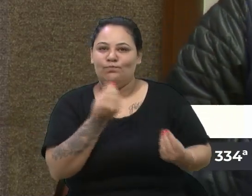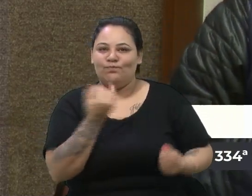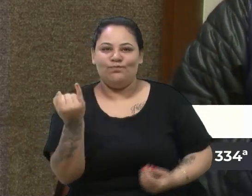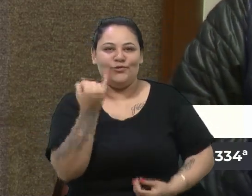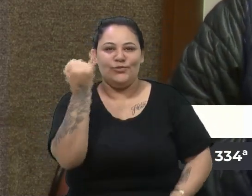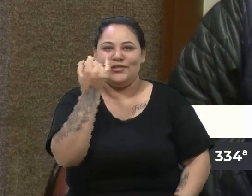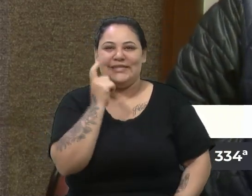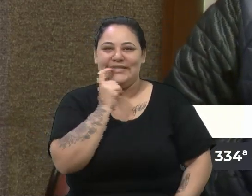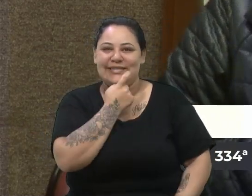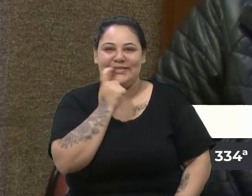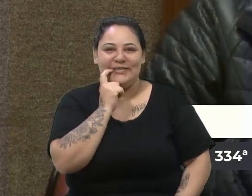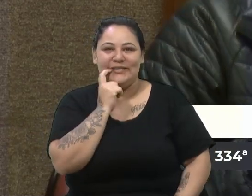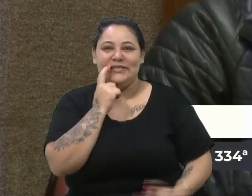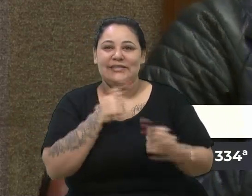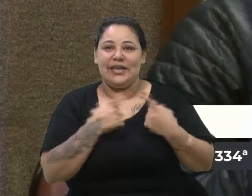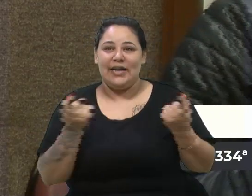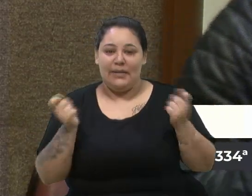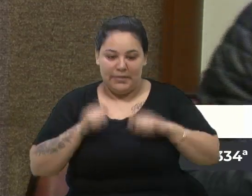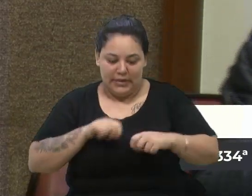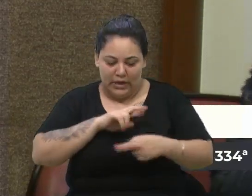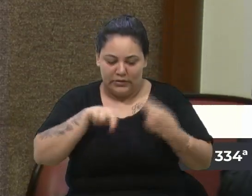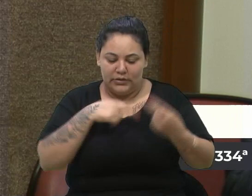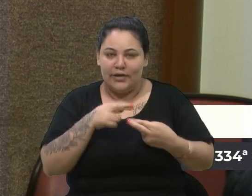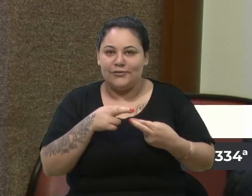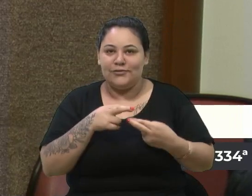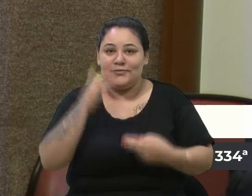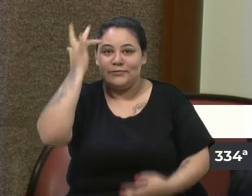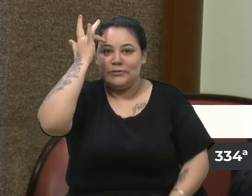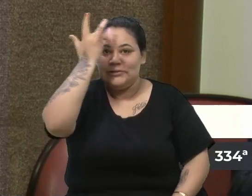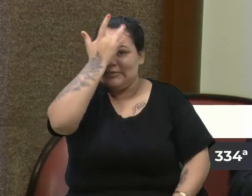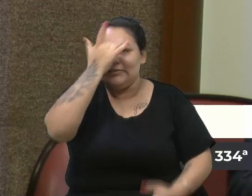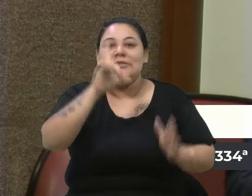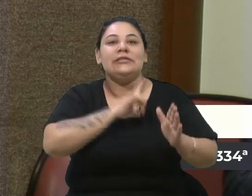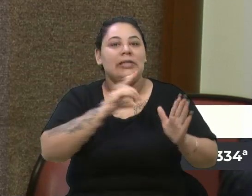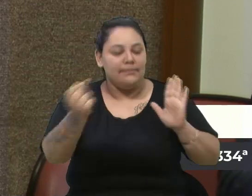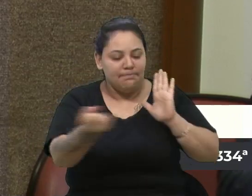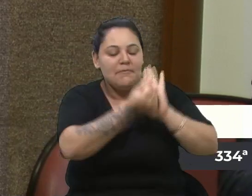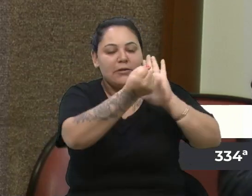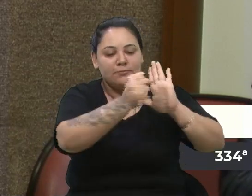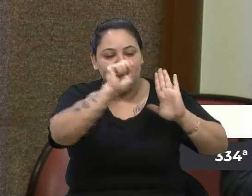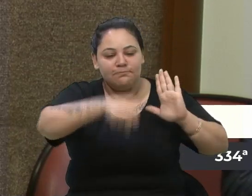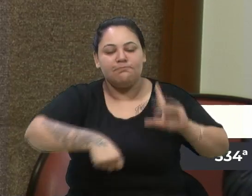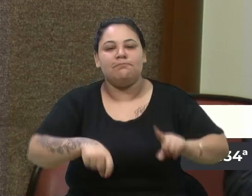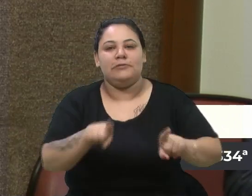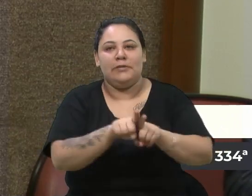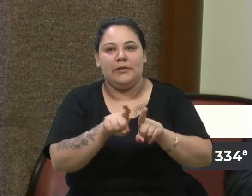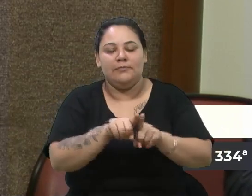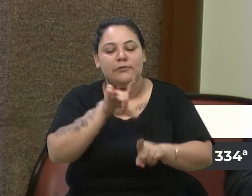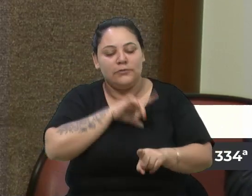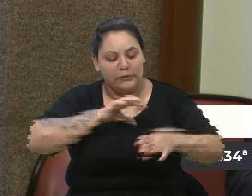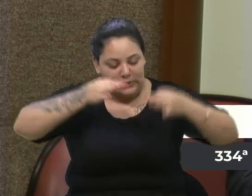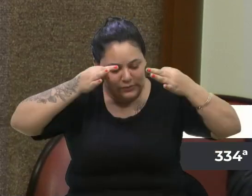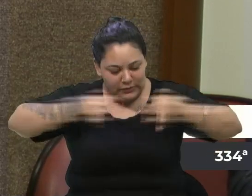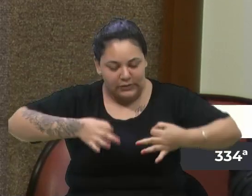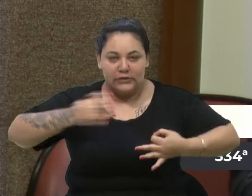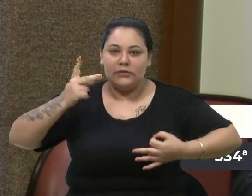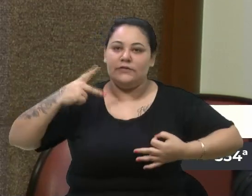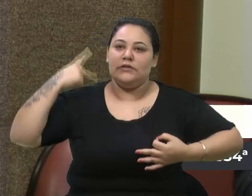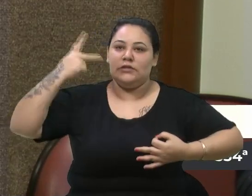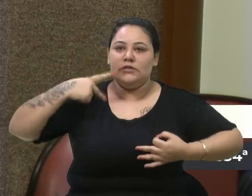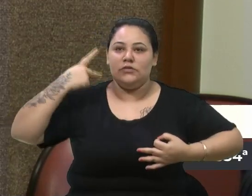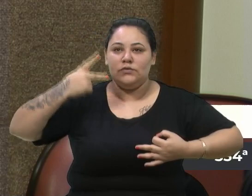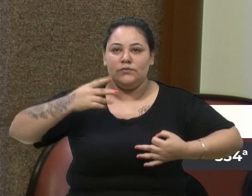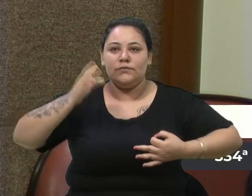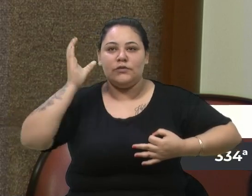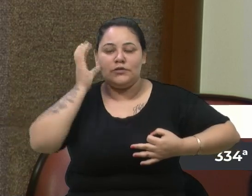inclusive, com relação à saúde mental, tem um impacto muito forte, muito forte. Então, eu tenho certeza, vereador Cadore, se o município